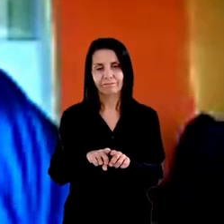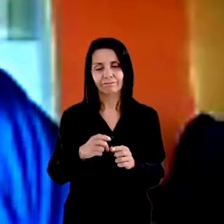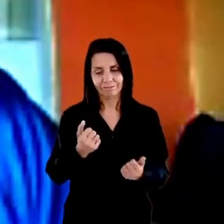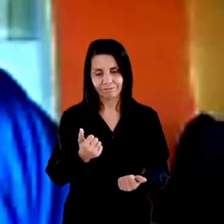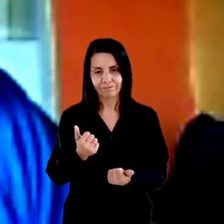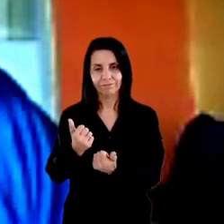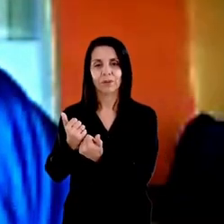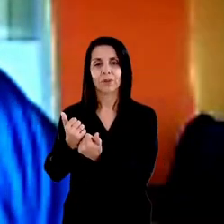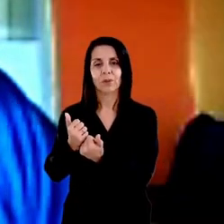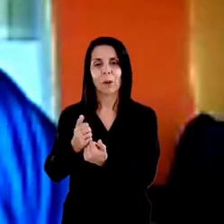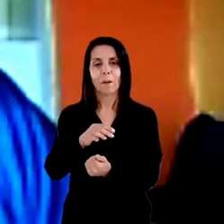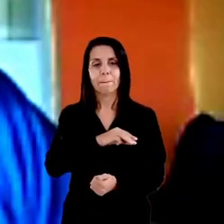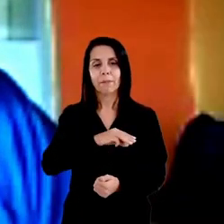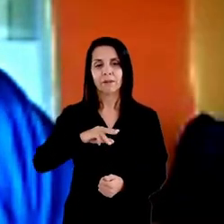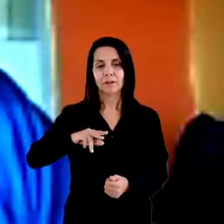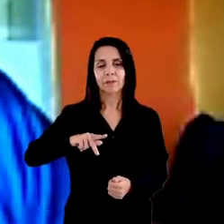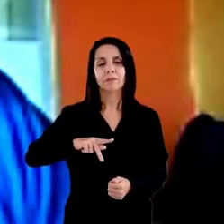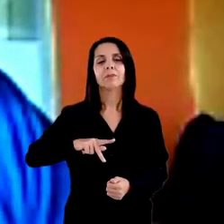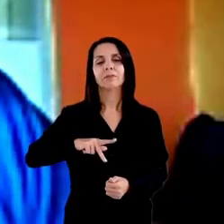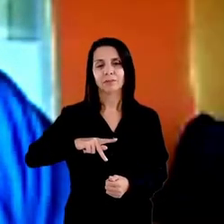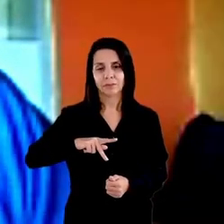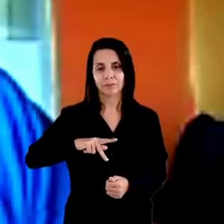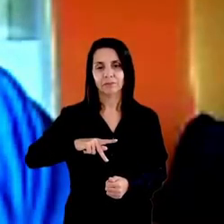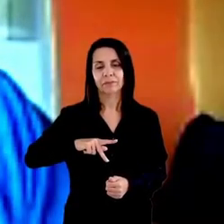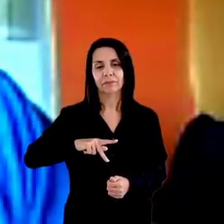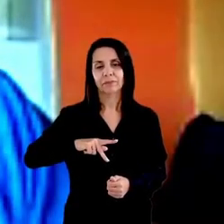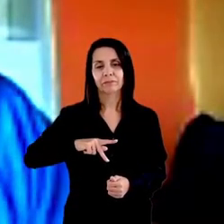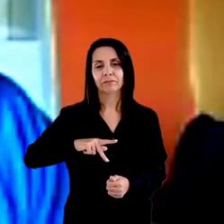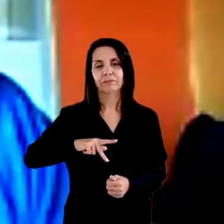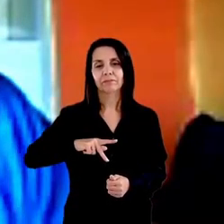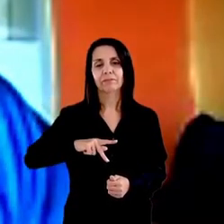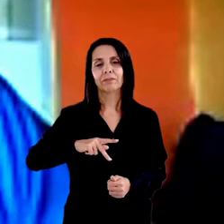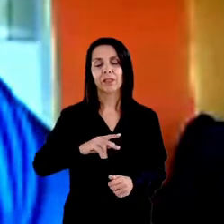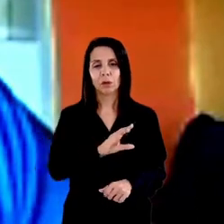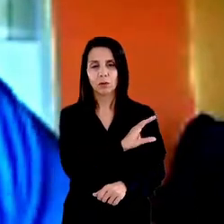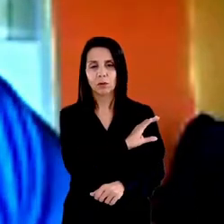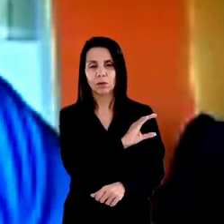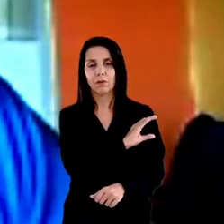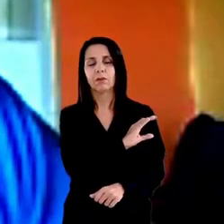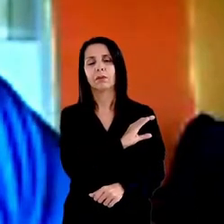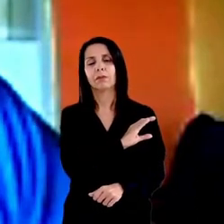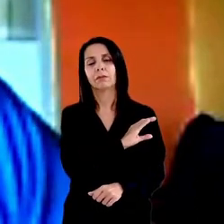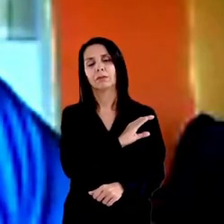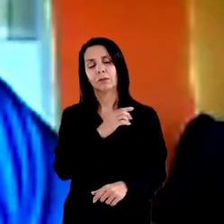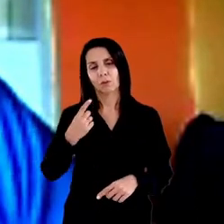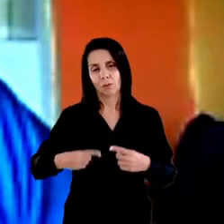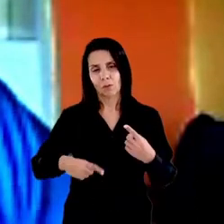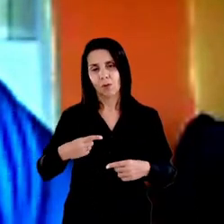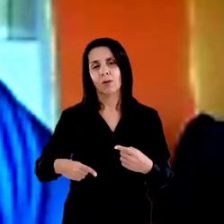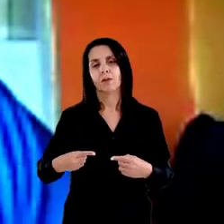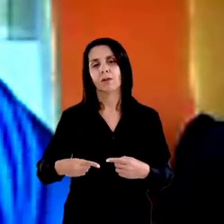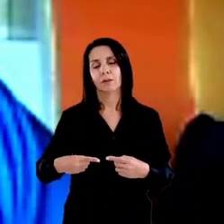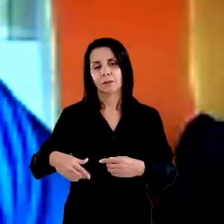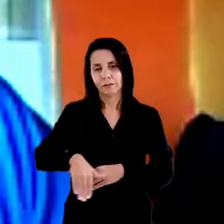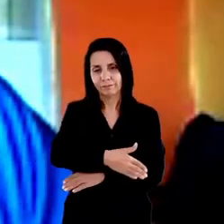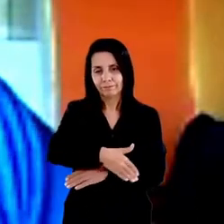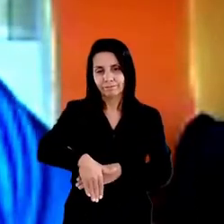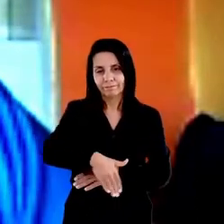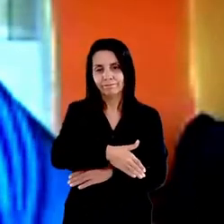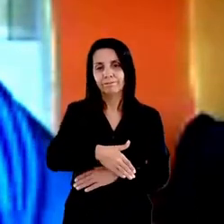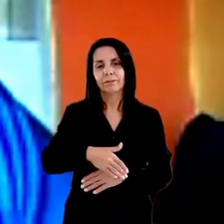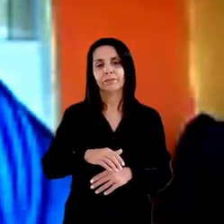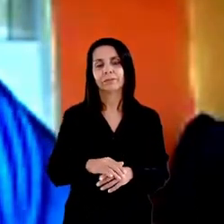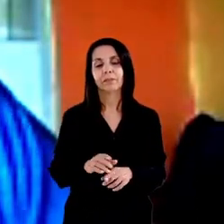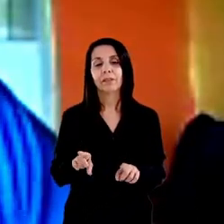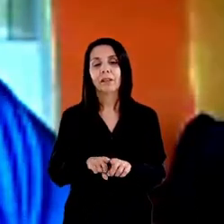no Ministério Público do Paraná também na coordenação das políticas da população de rua na Bahia doutora Márcia membro deste GT e lembrar ainda